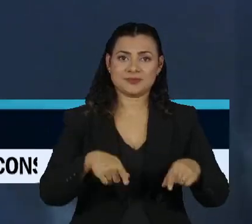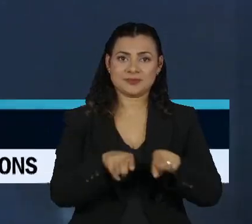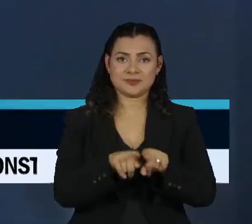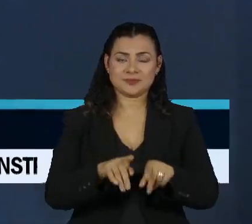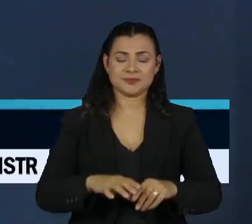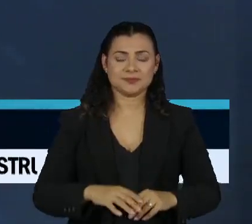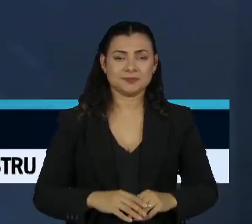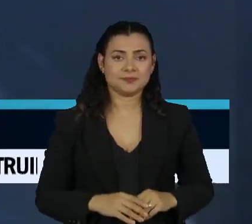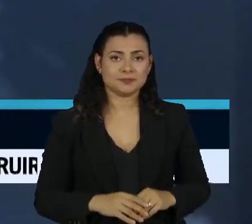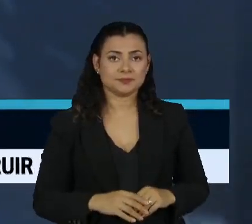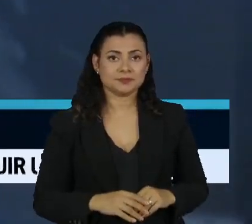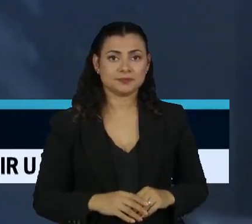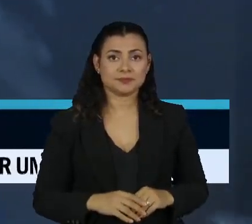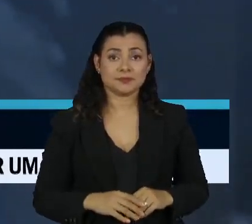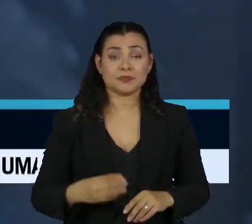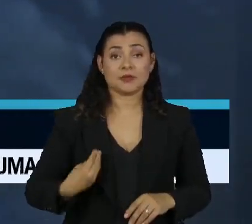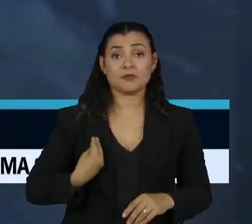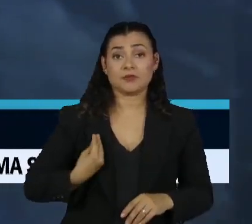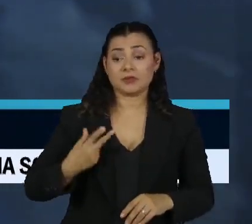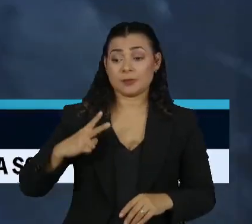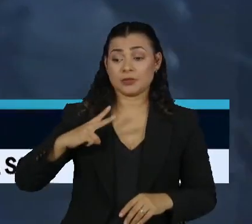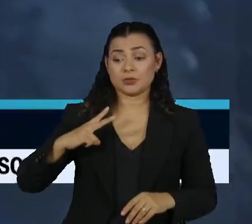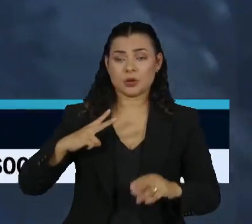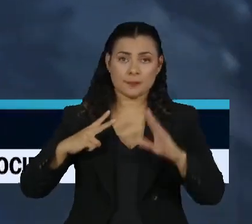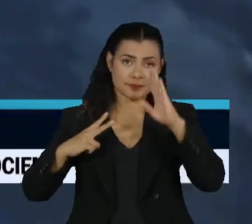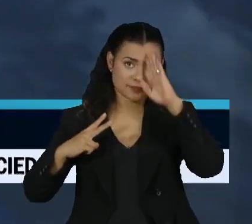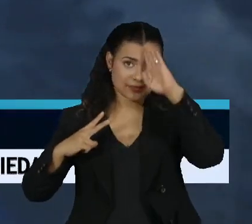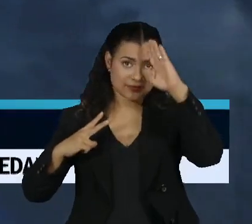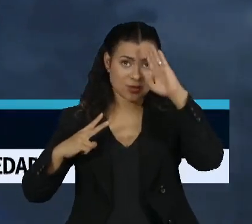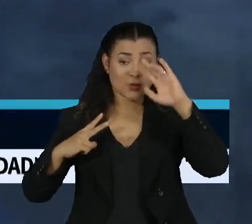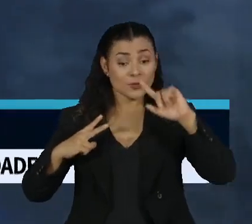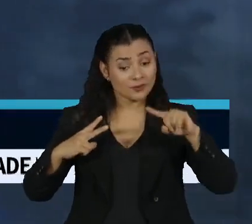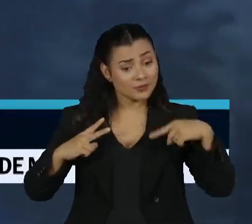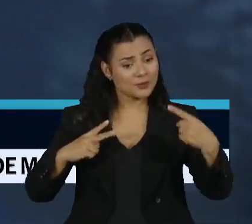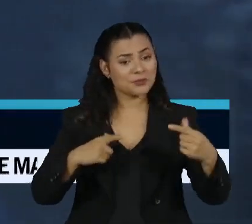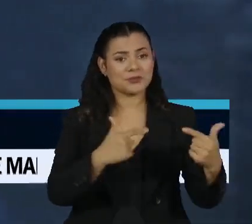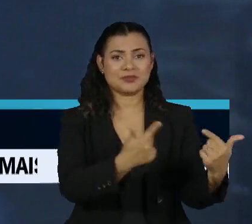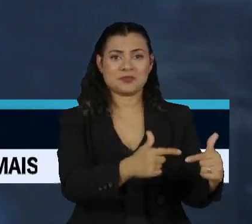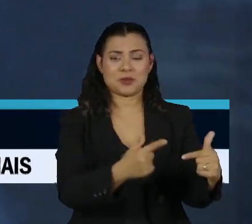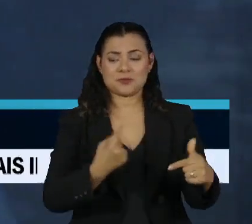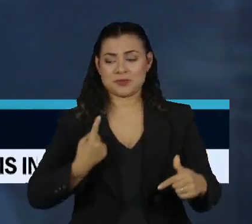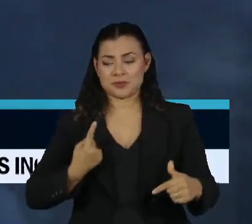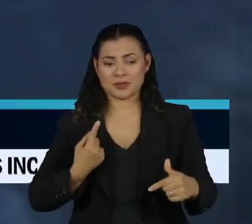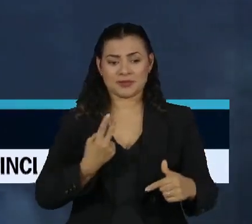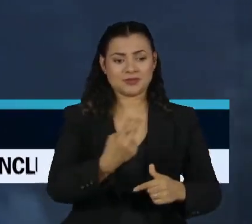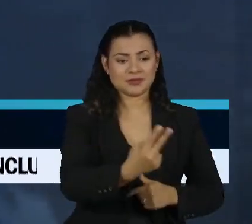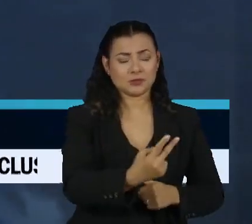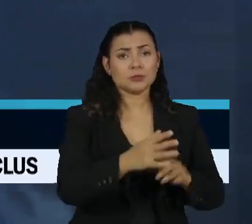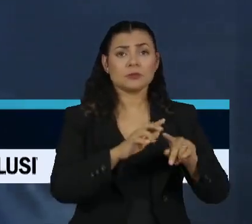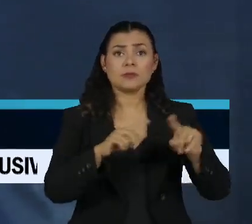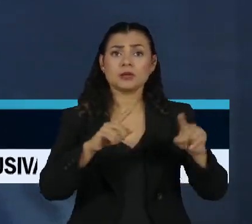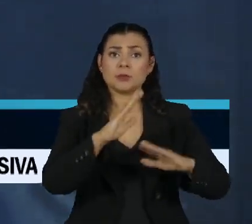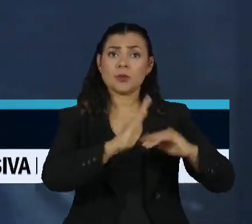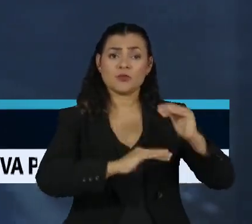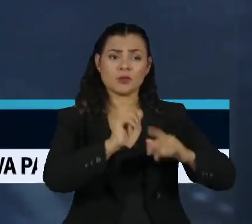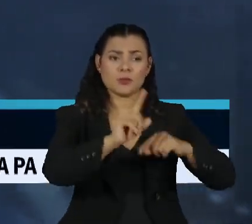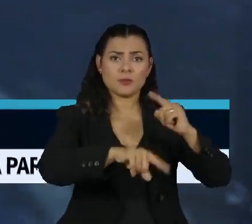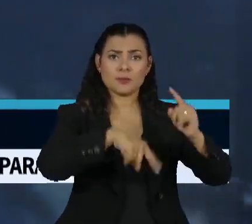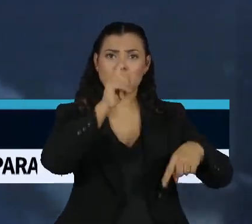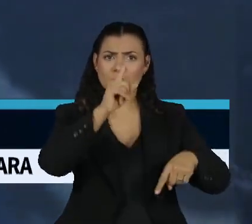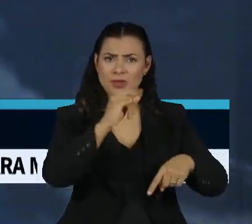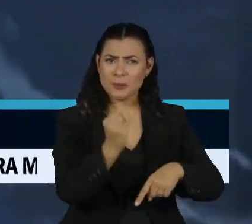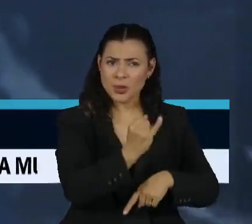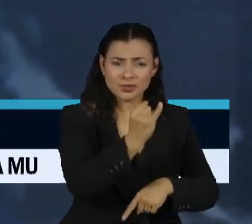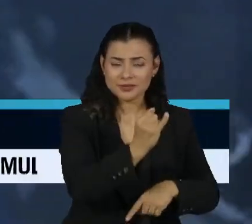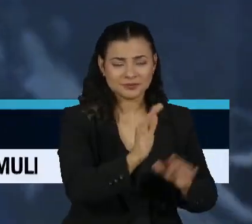A vida pessoal é em primeiro lugar e depois o trabalho. Para as novas gerações, o sucesso profissional já não é